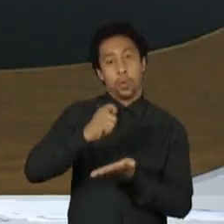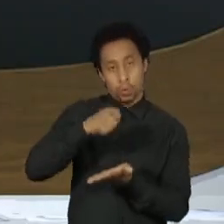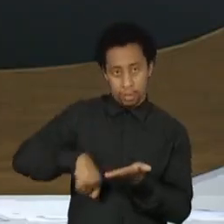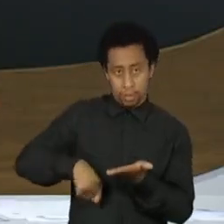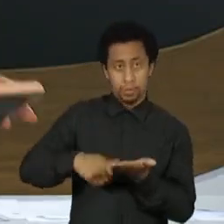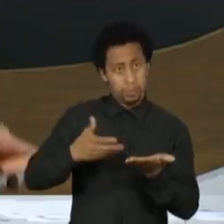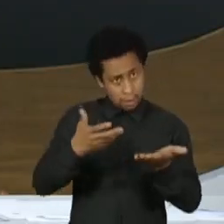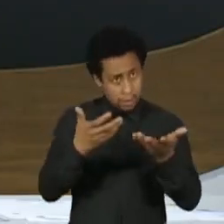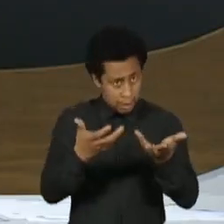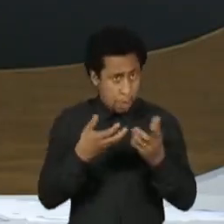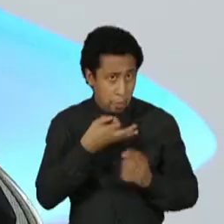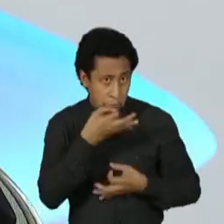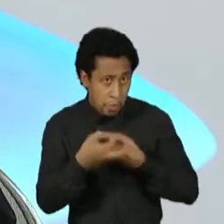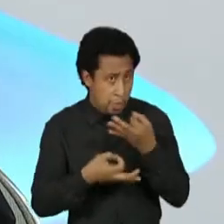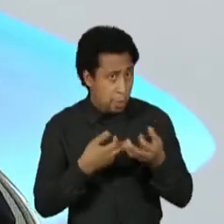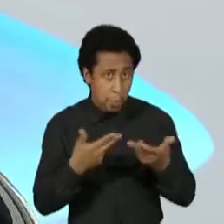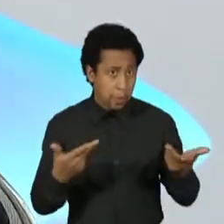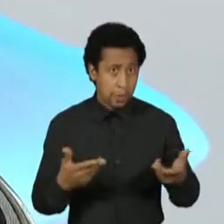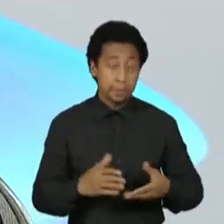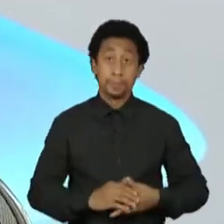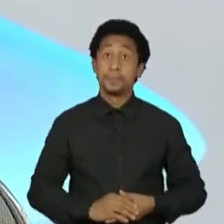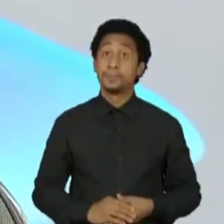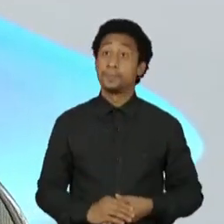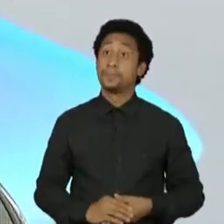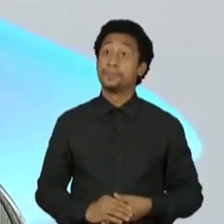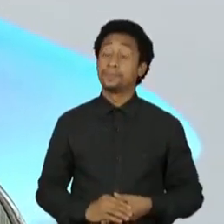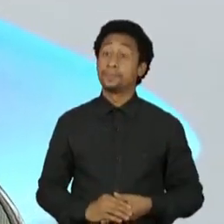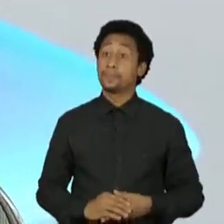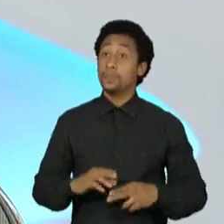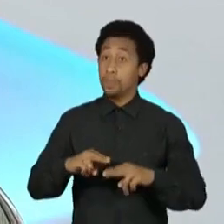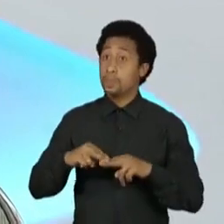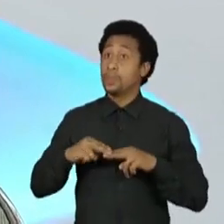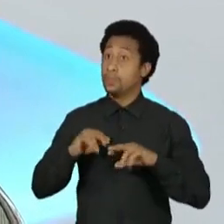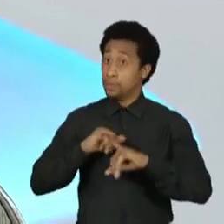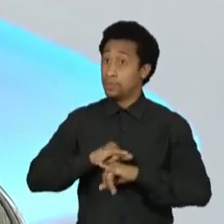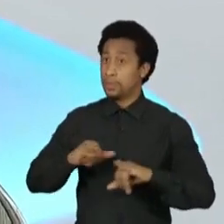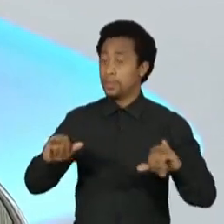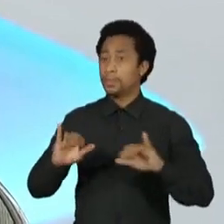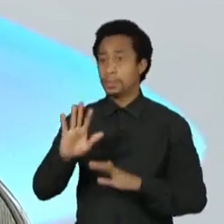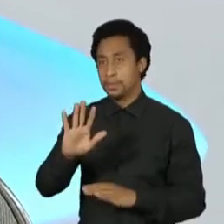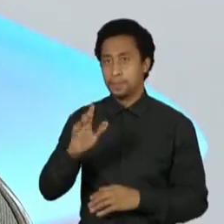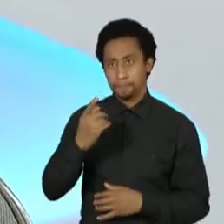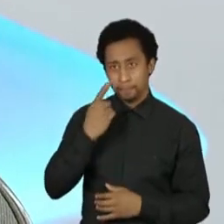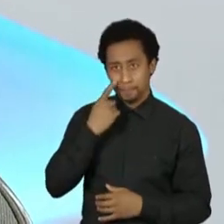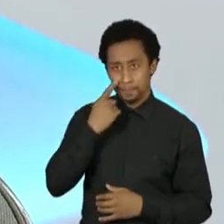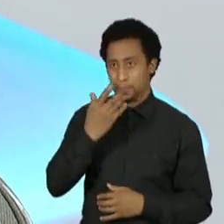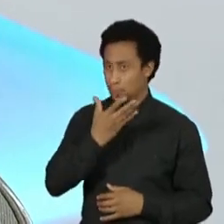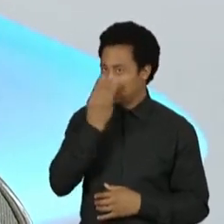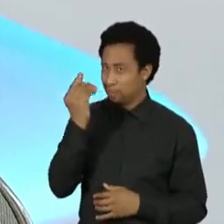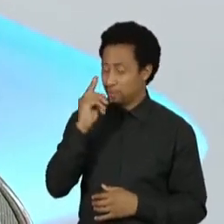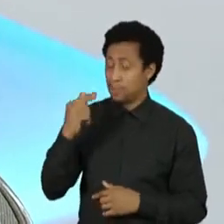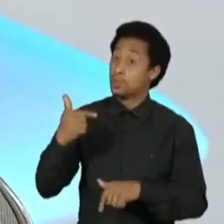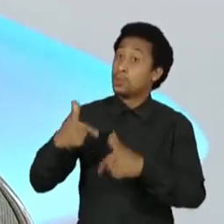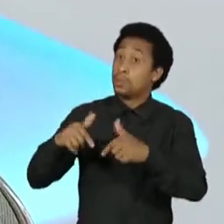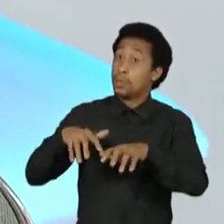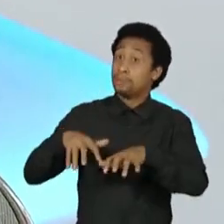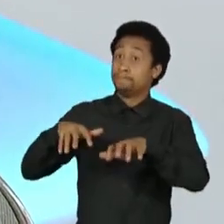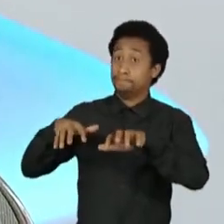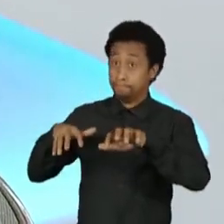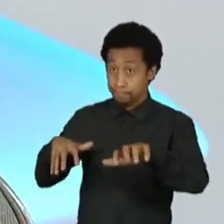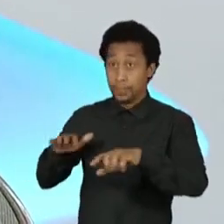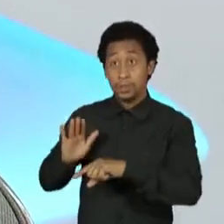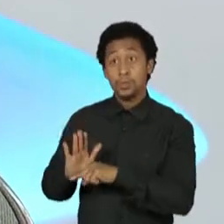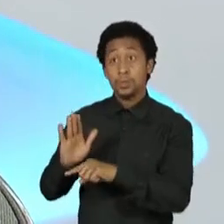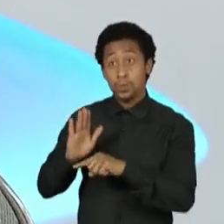comentar alguma coisa. Entre outras coisas, é por isso que eu afirmei. Mas não vamos esquecer que o teletrabalho fez toda a diferença no período da pandemia